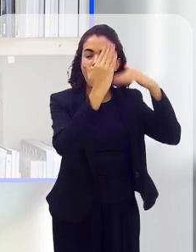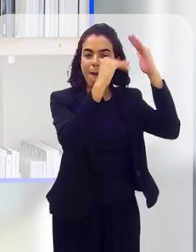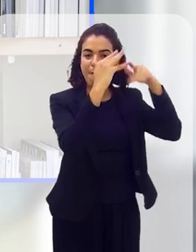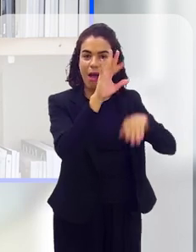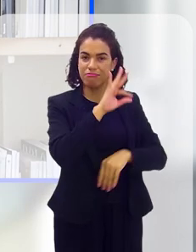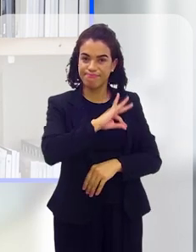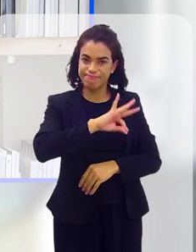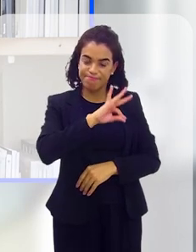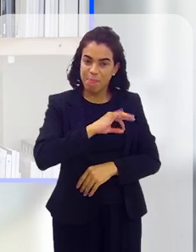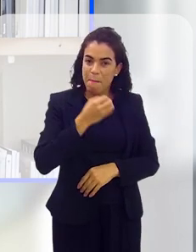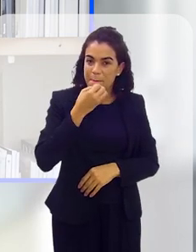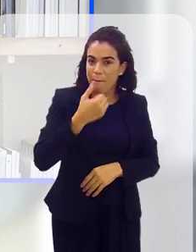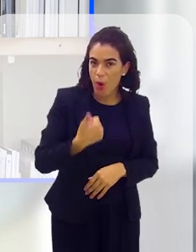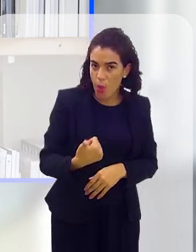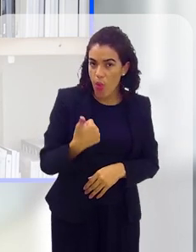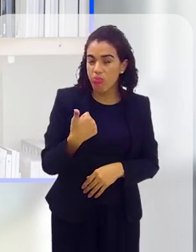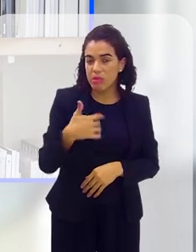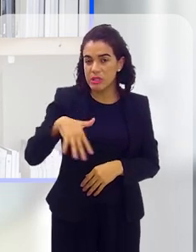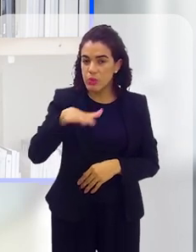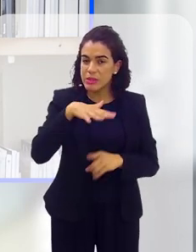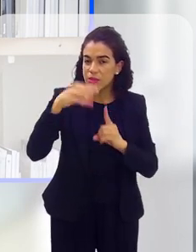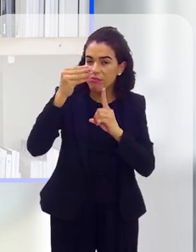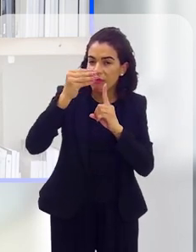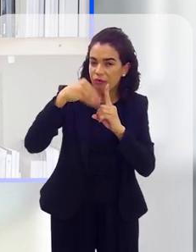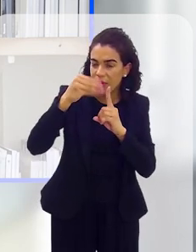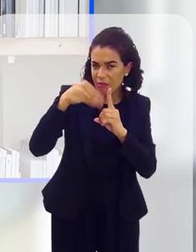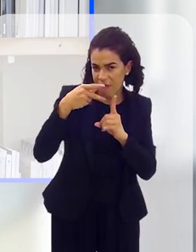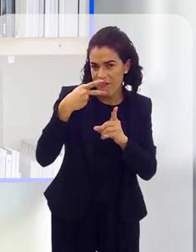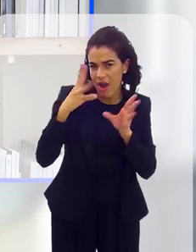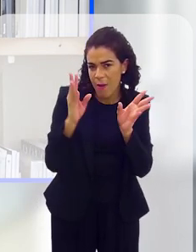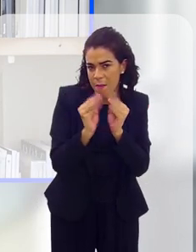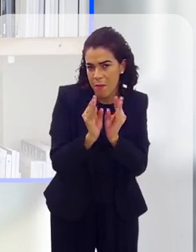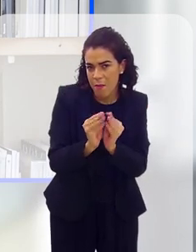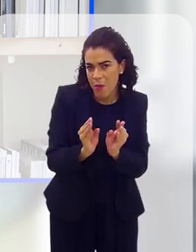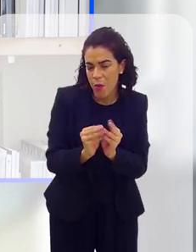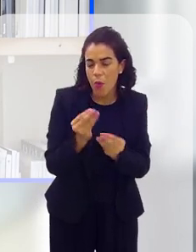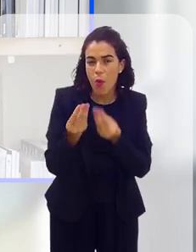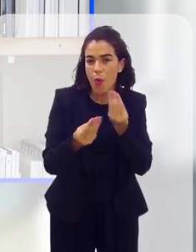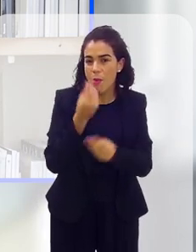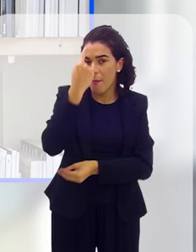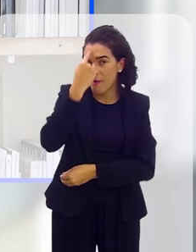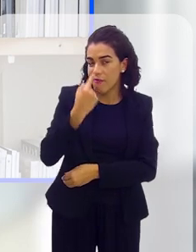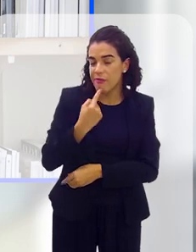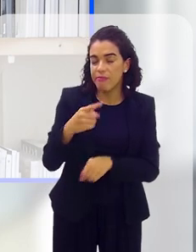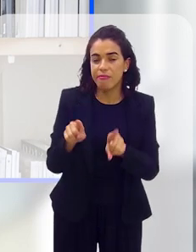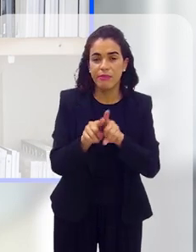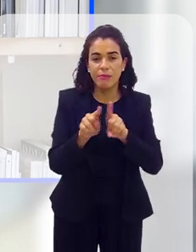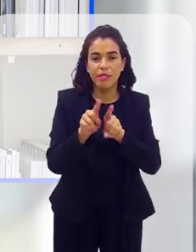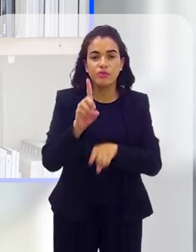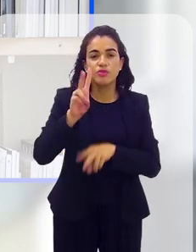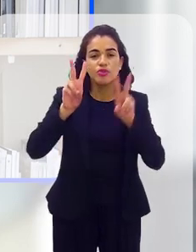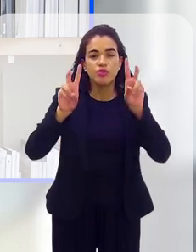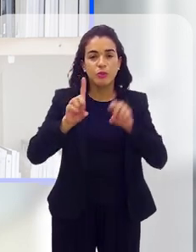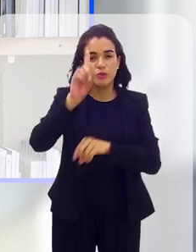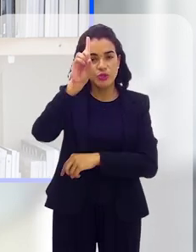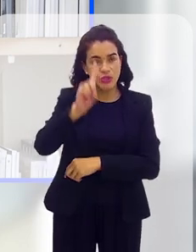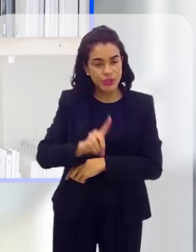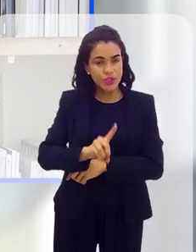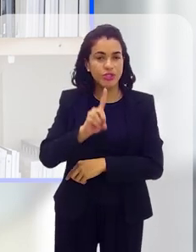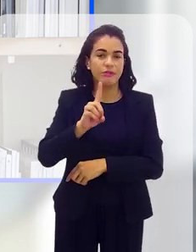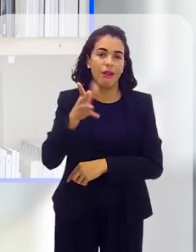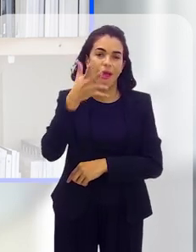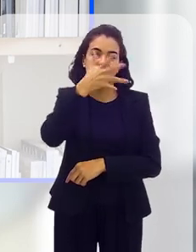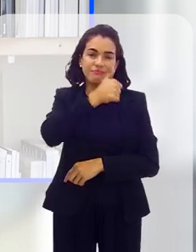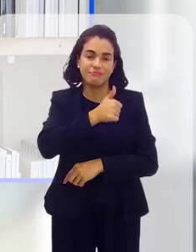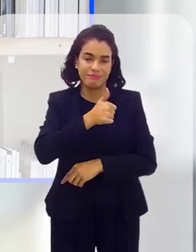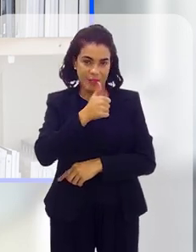emprego em outro lugar, enfim, elas ficam também nessa situação de vulnerabilidade. Fala um pouquinho para a gente sobre o perfil e o direito desse trabalhador, uma vez que ele